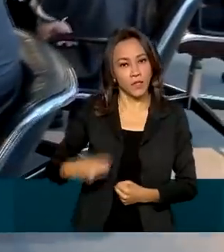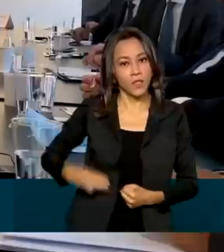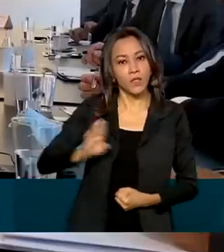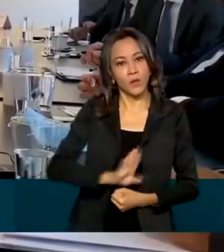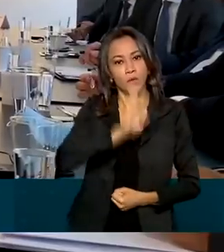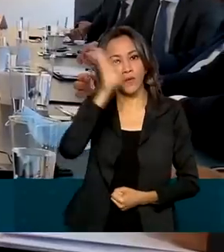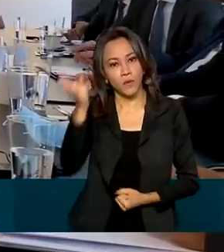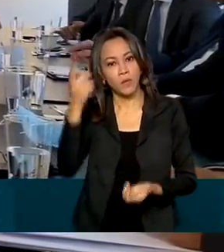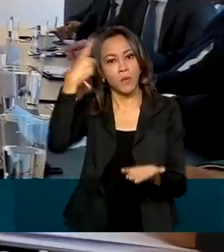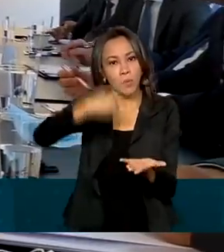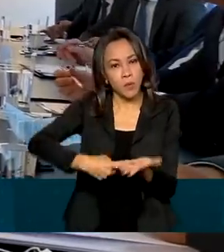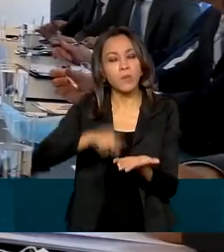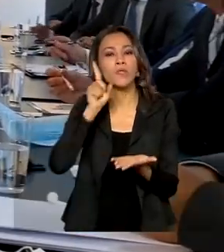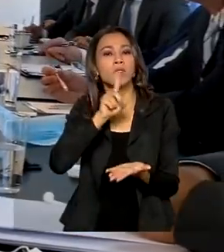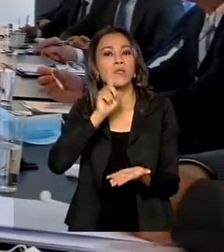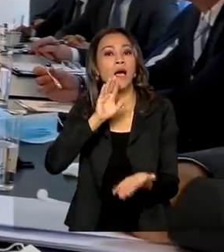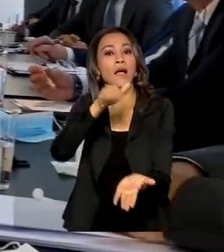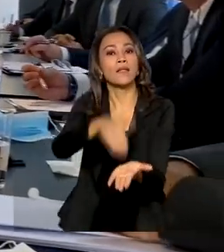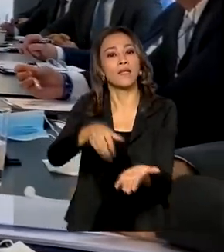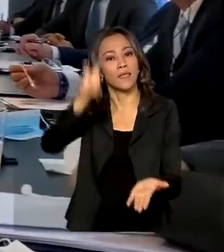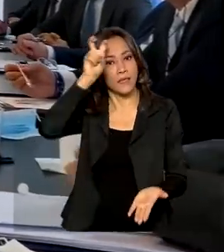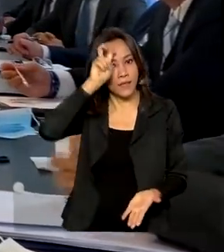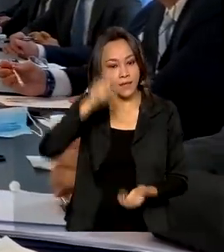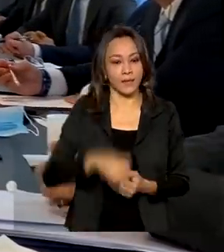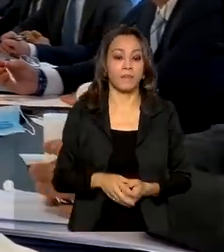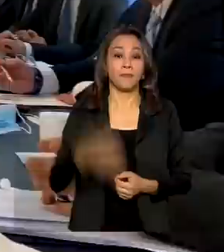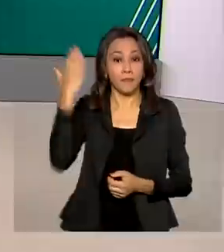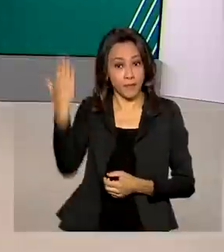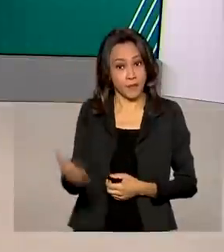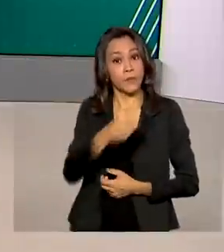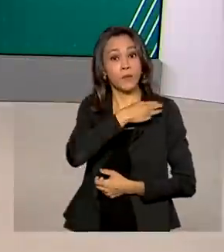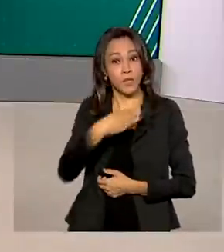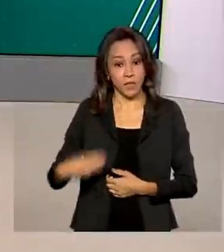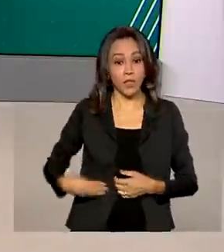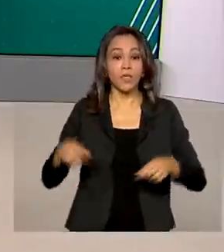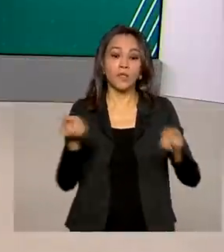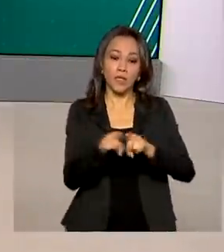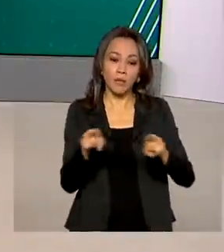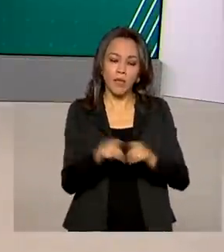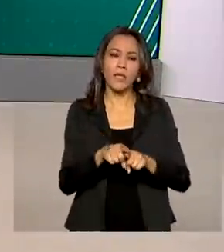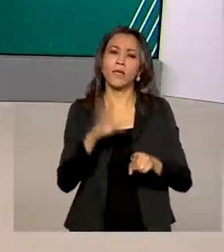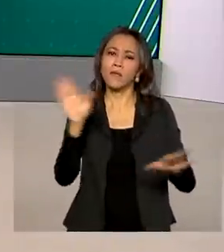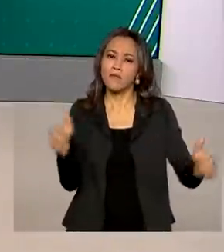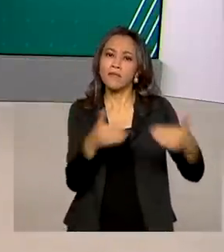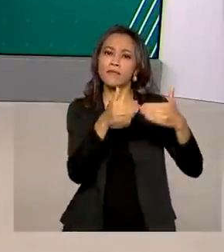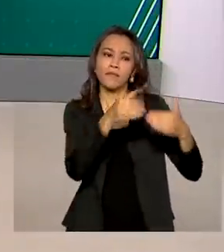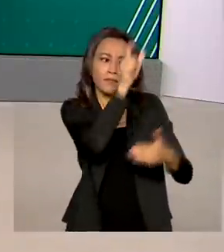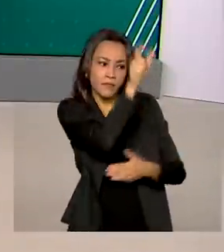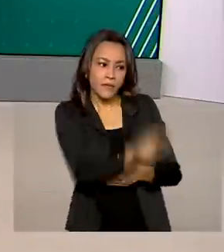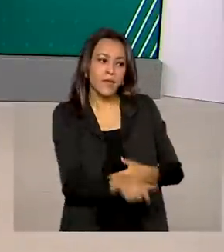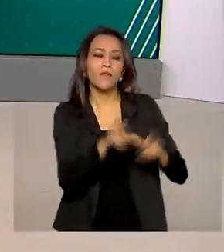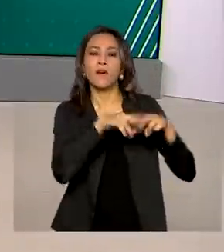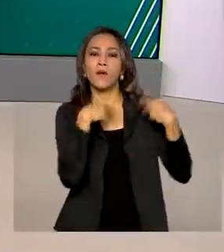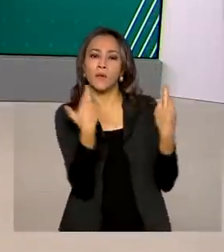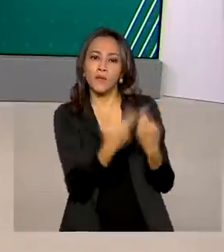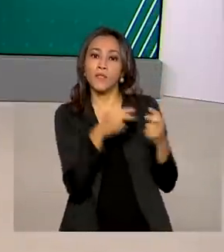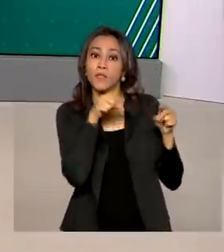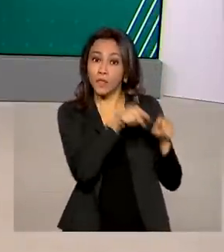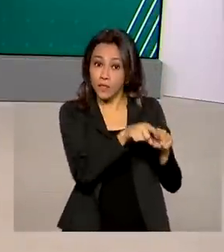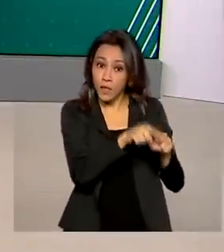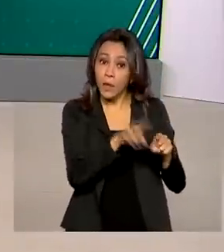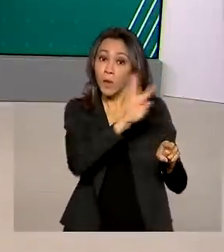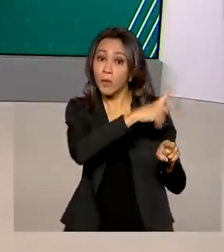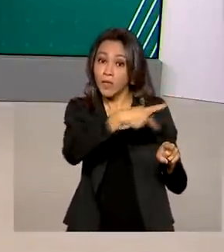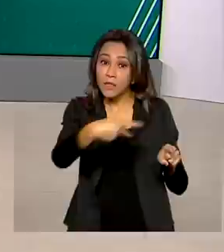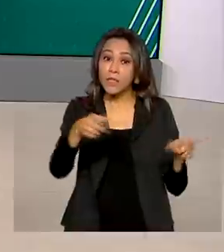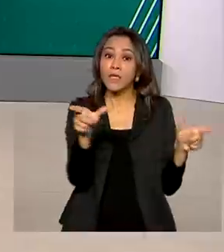país até esta quinta-feira. Fábio Faria também se reuniu com o presidente do BID, o Banco Interamericano de Desenvolvimento, Maurício